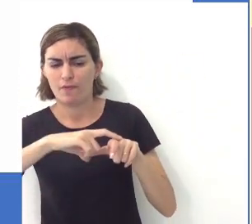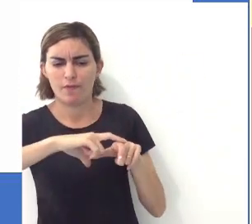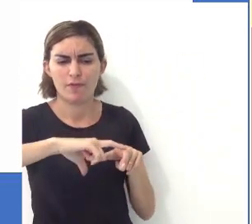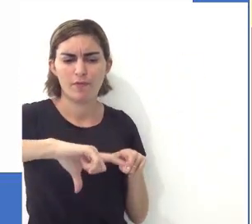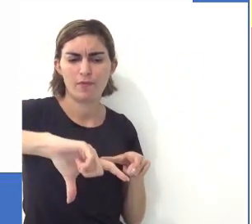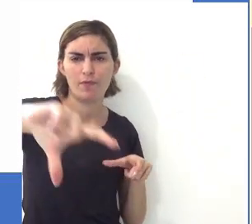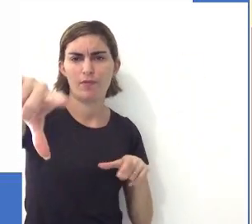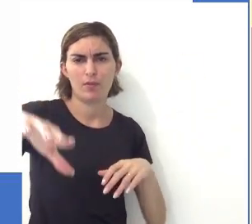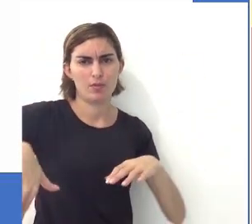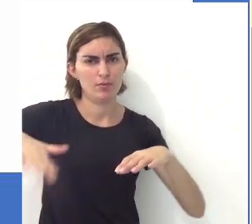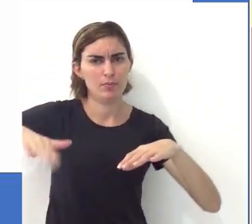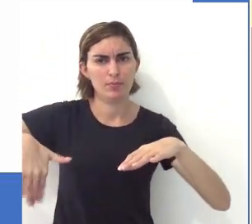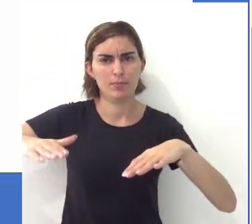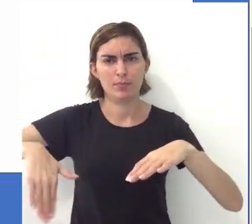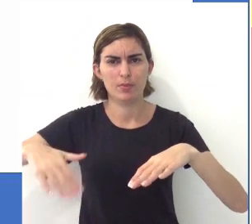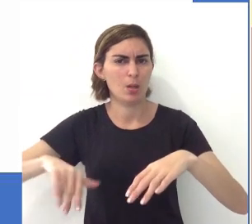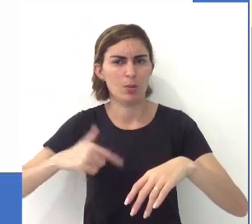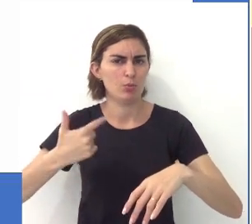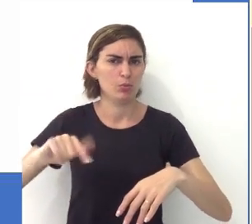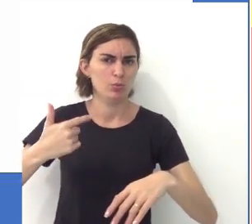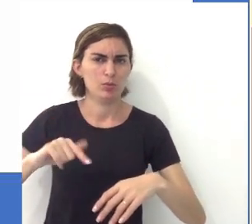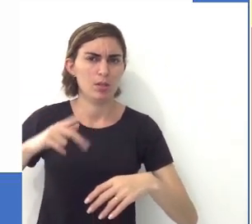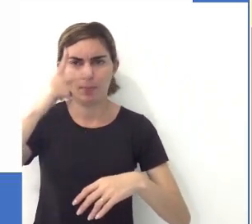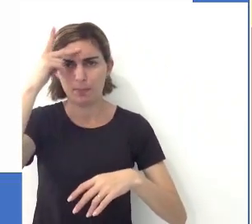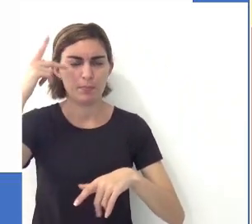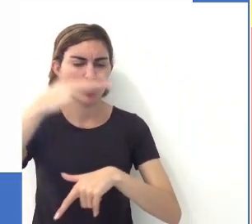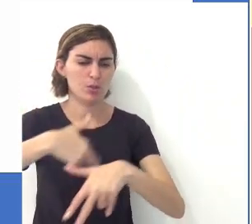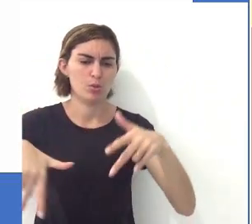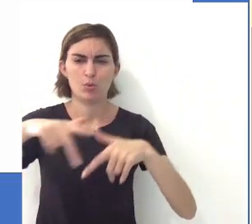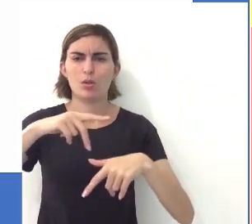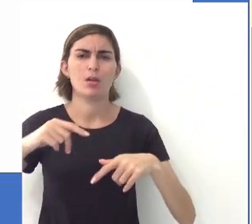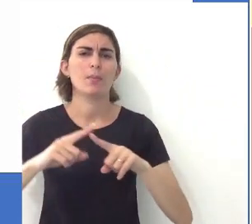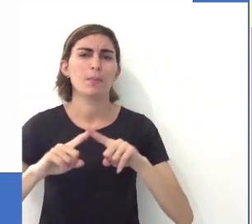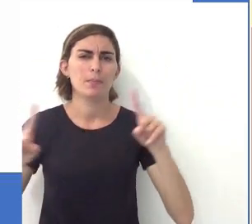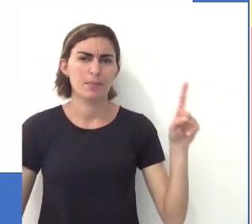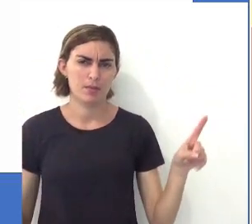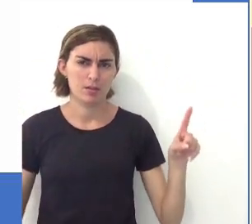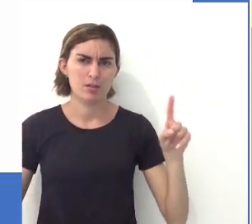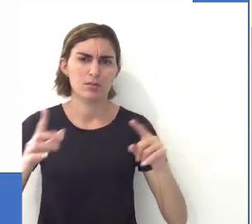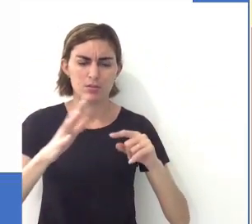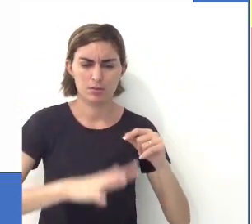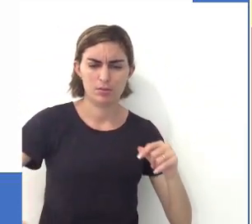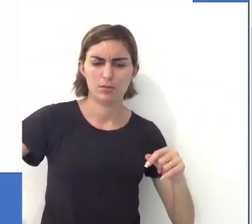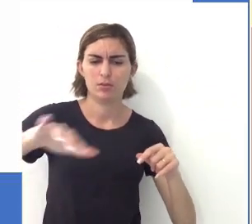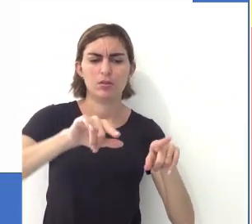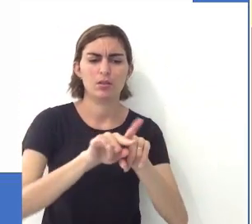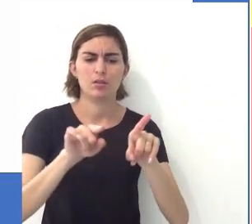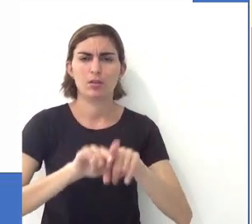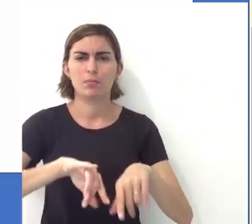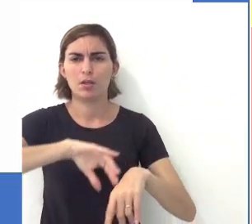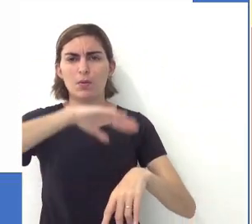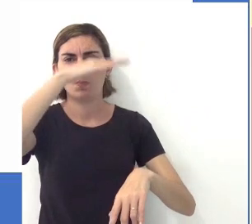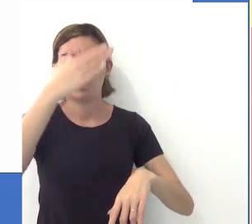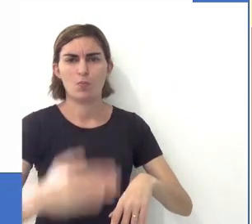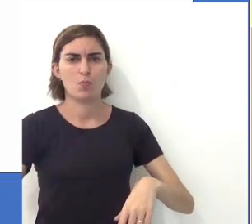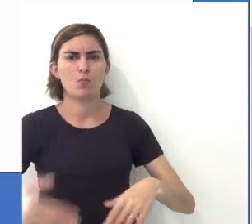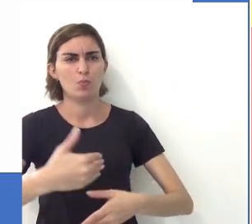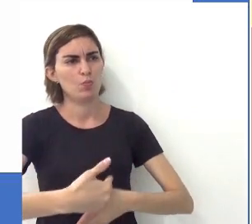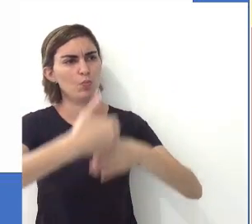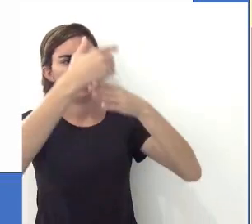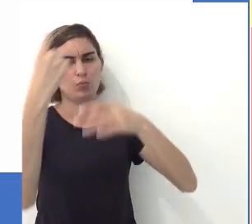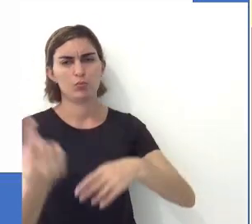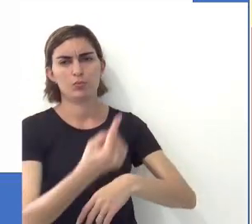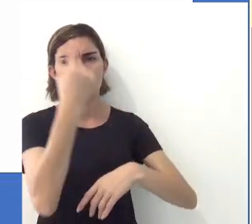que é uma faixa de praia, né, que não tem muita ocupação humana, mas essa região também de Moro Alto